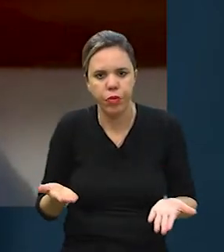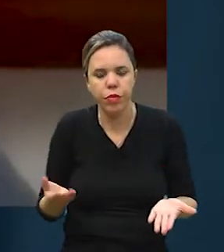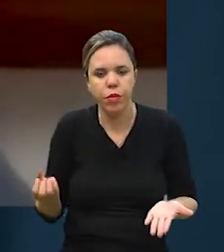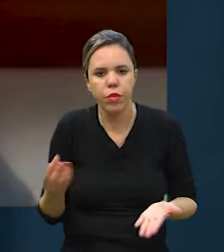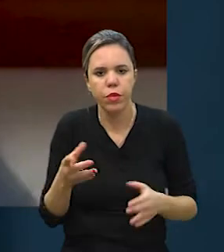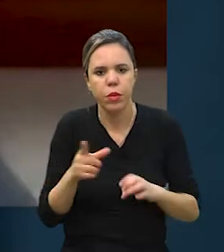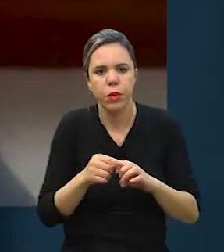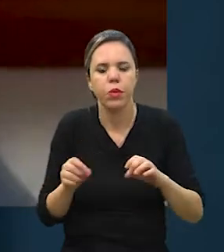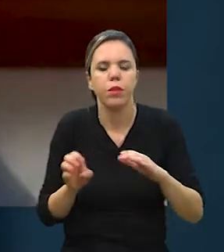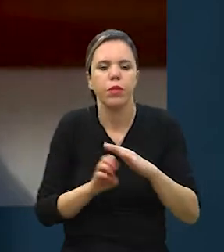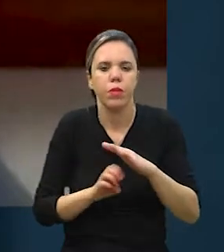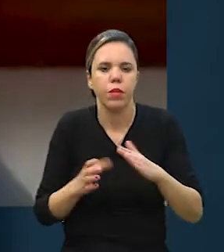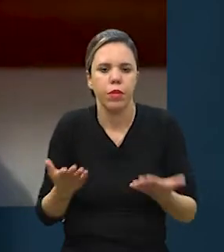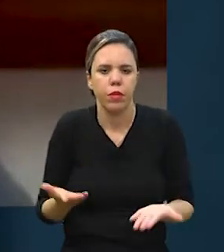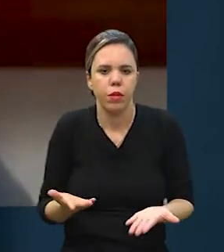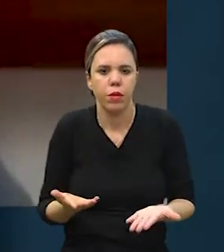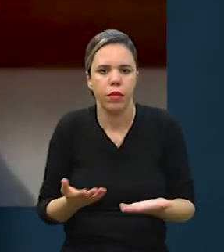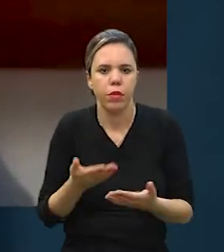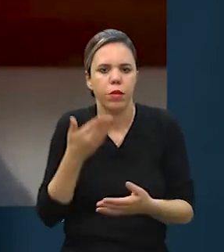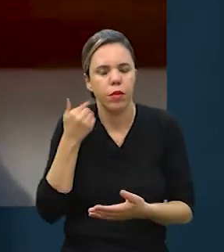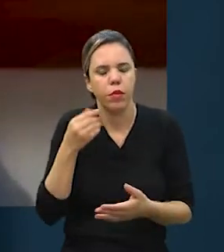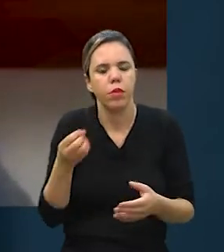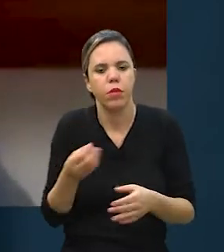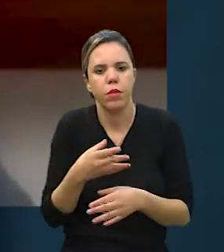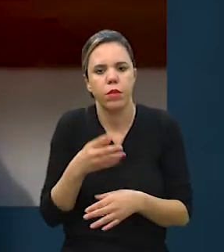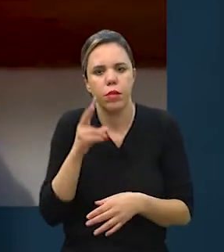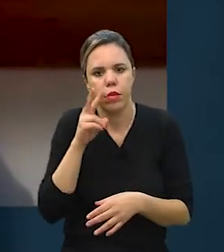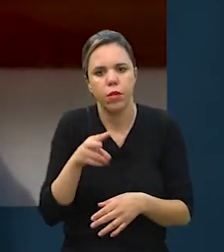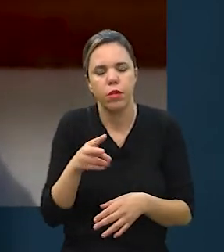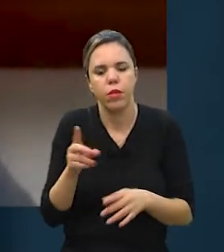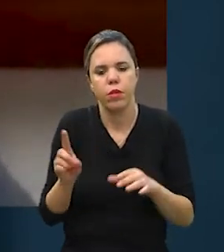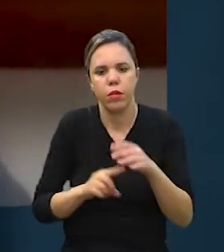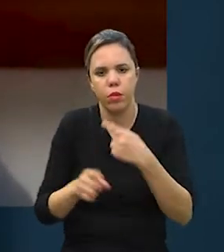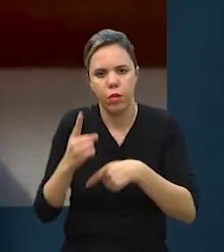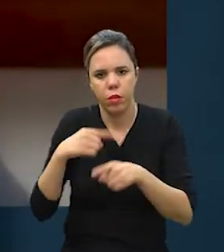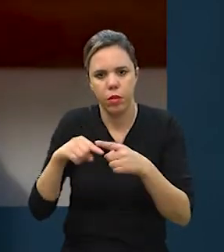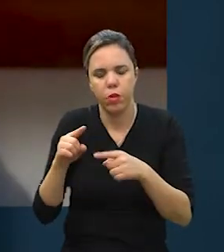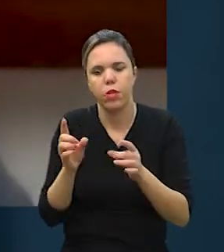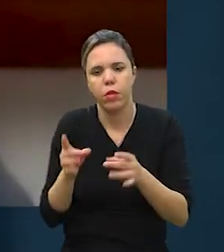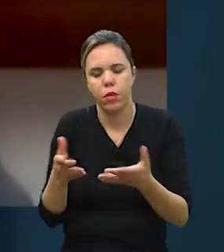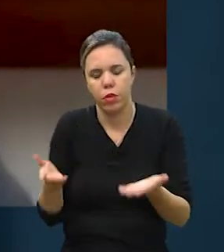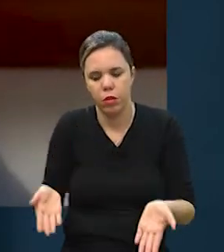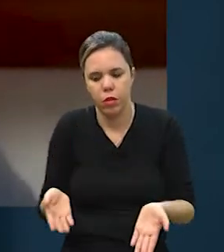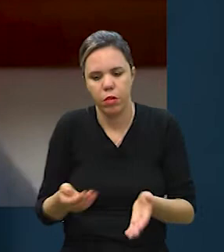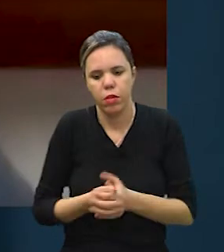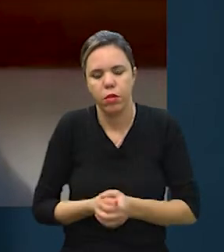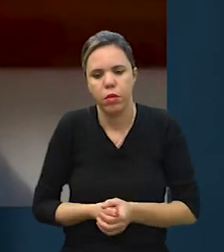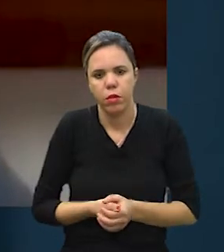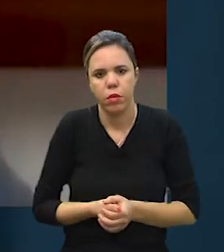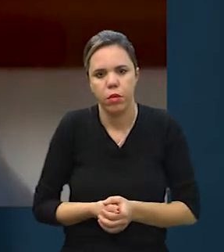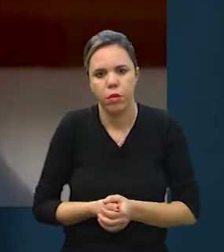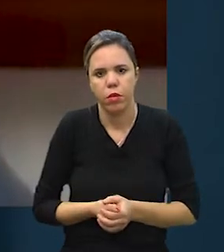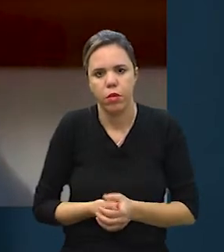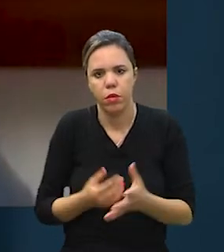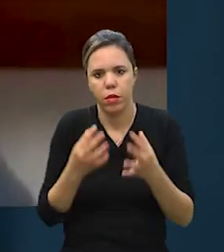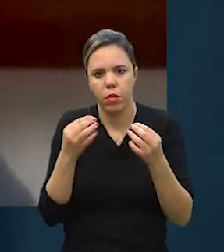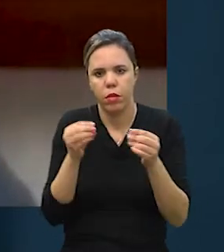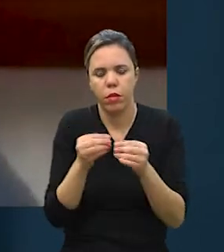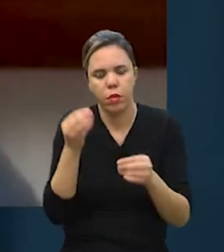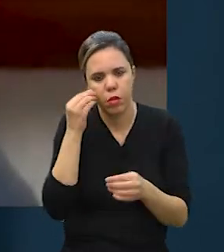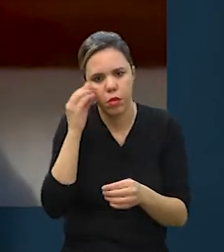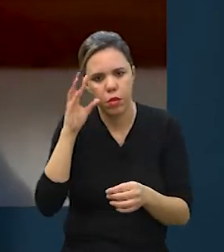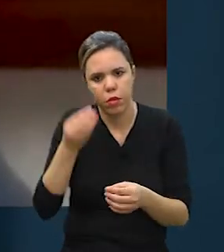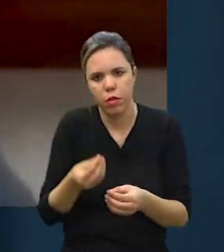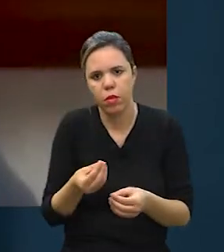para os novos empreendedores ou empreendedores que queiram se atualizar e ver um que de sucesso como é a Montpetit Cherie, seria tentar